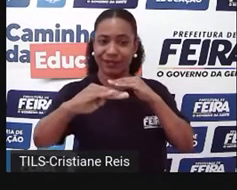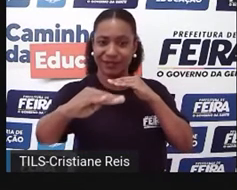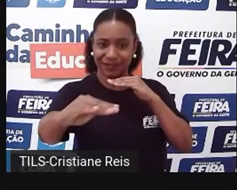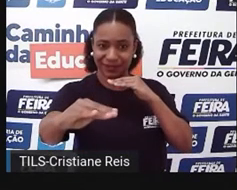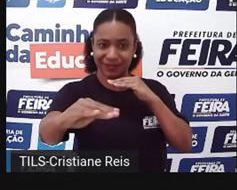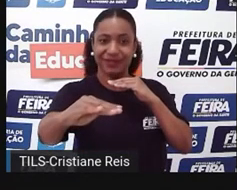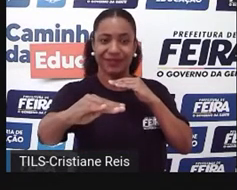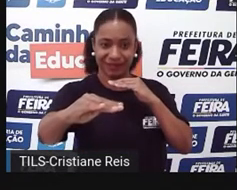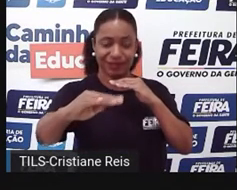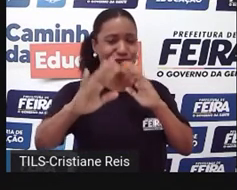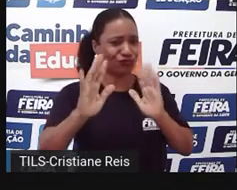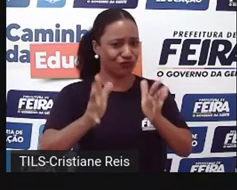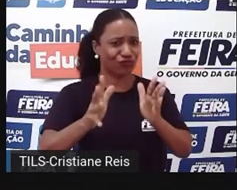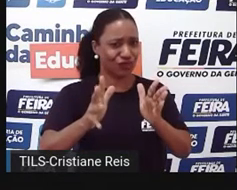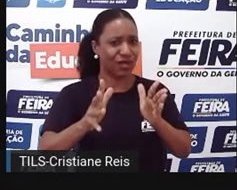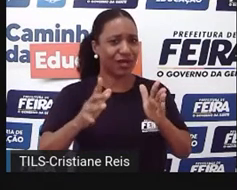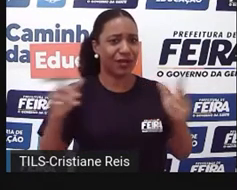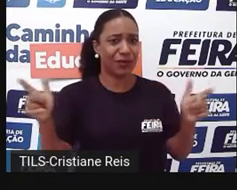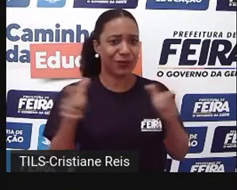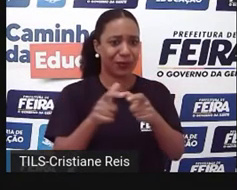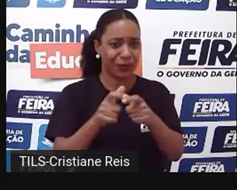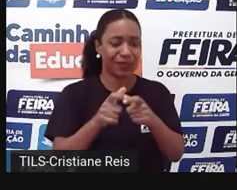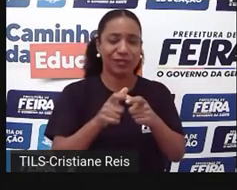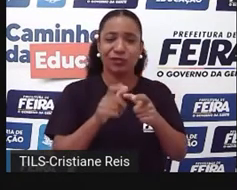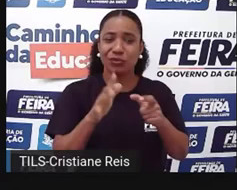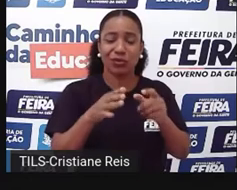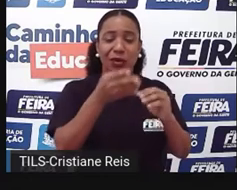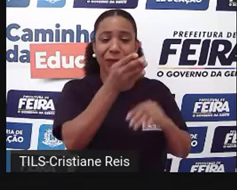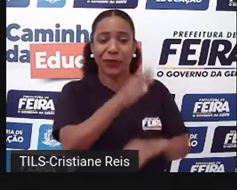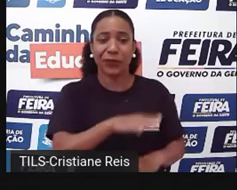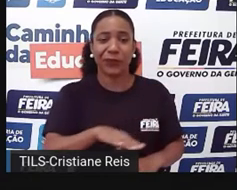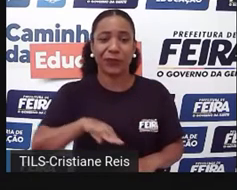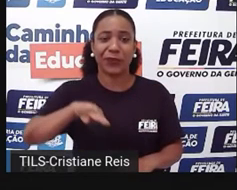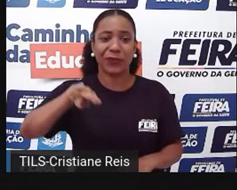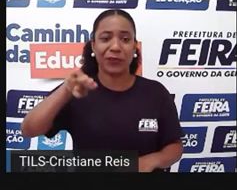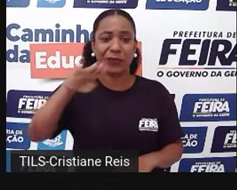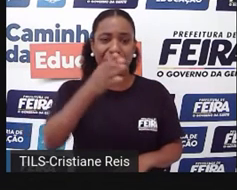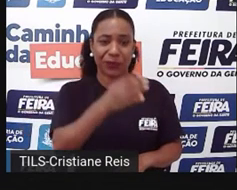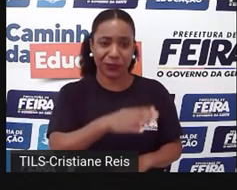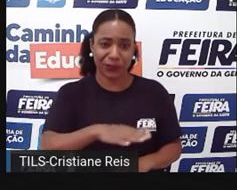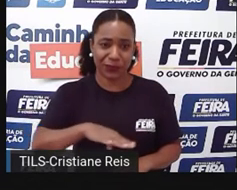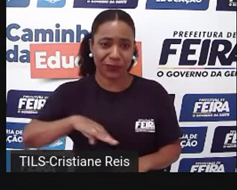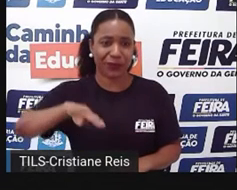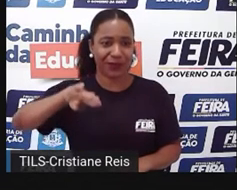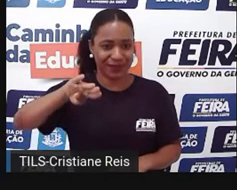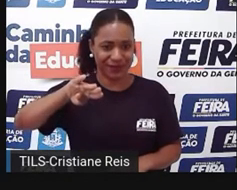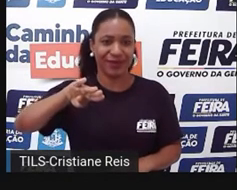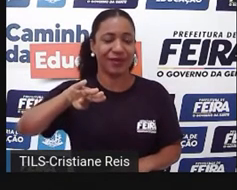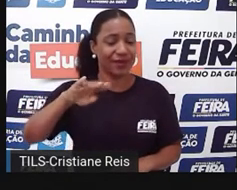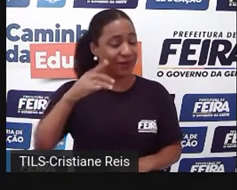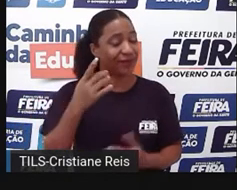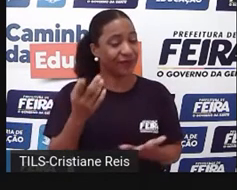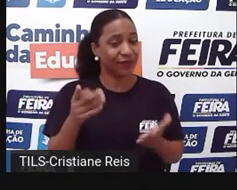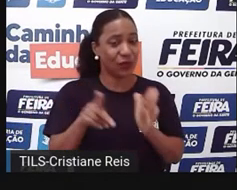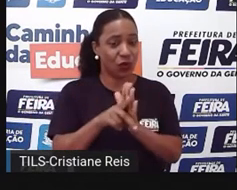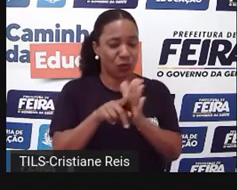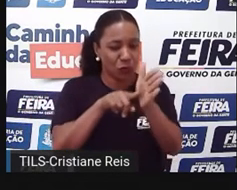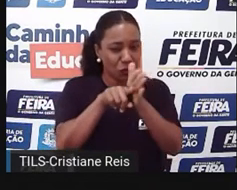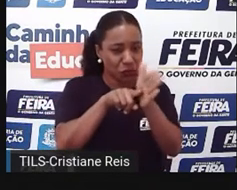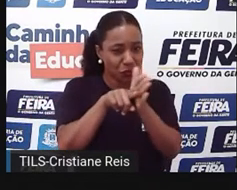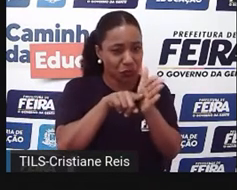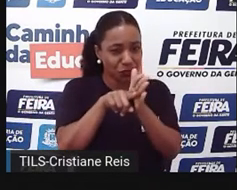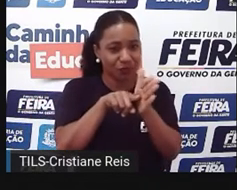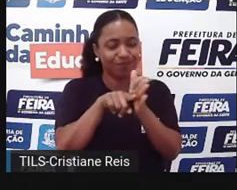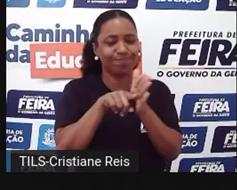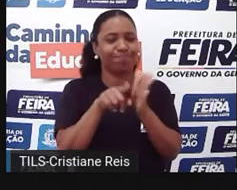-se que são áreas de depressões, acredita-se através dos estudos, né, claro, que são estudos científicos, que são áreas de